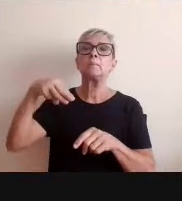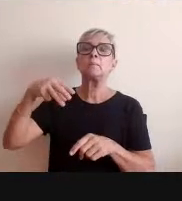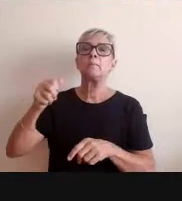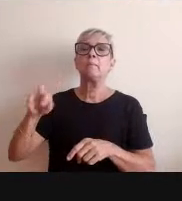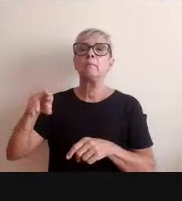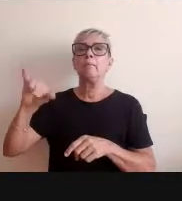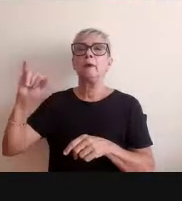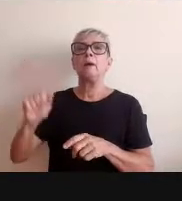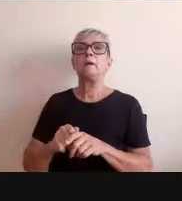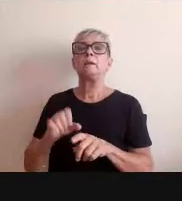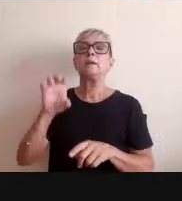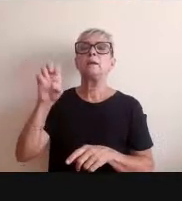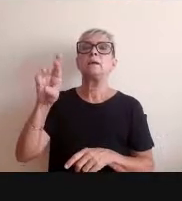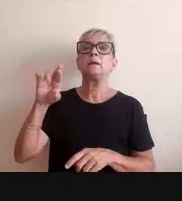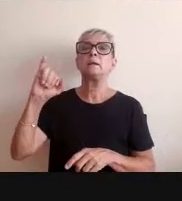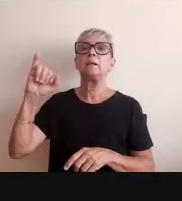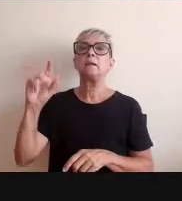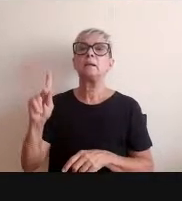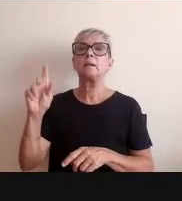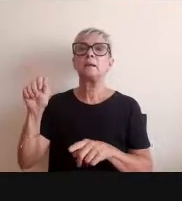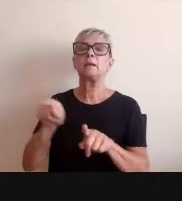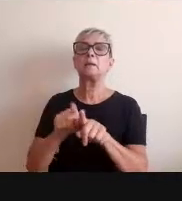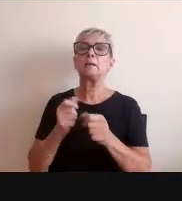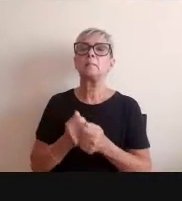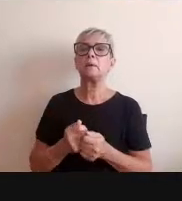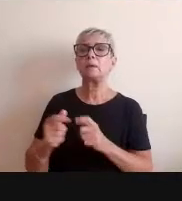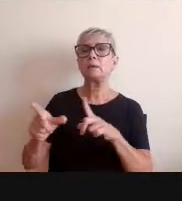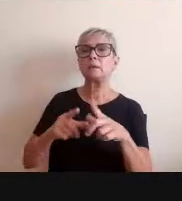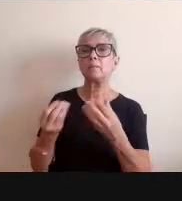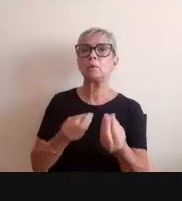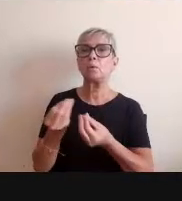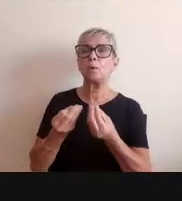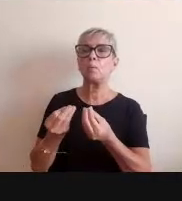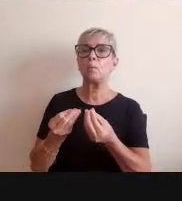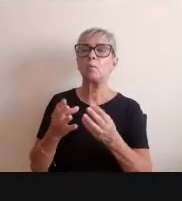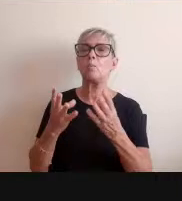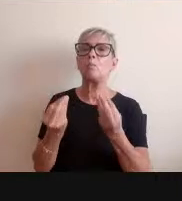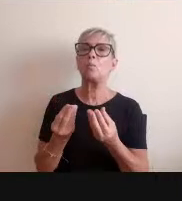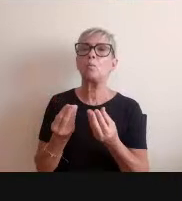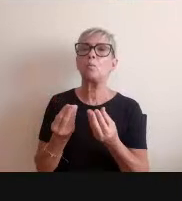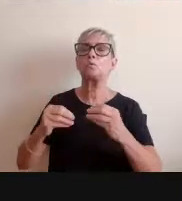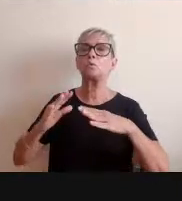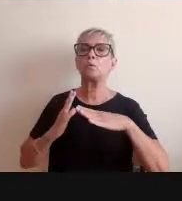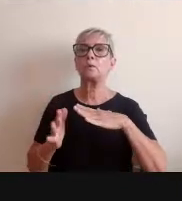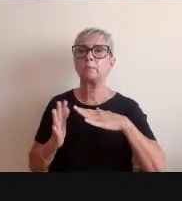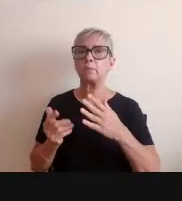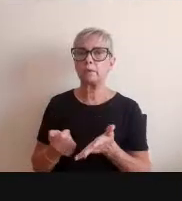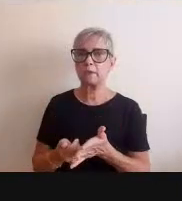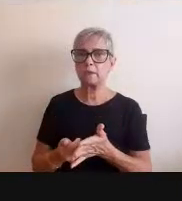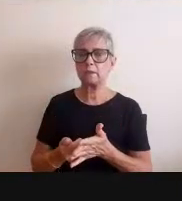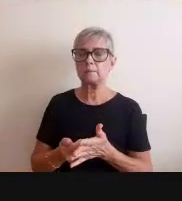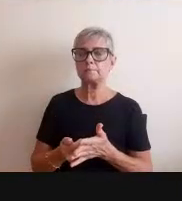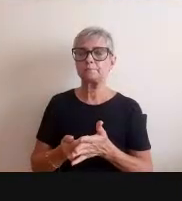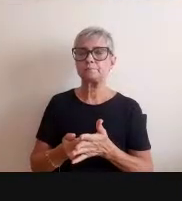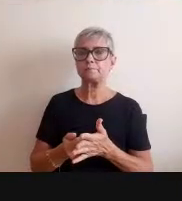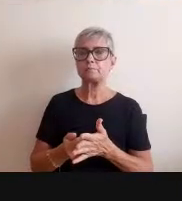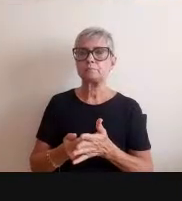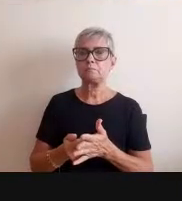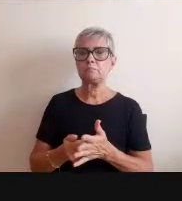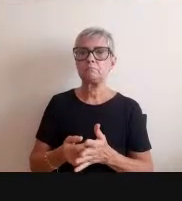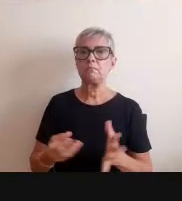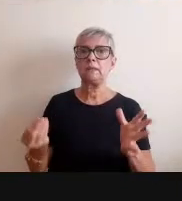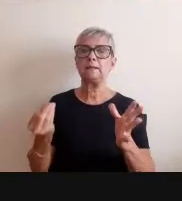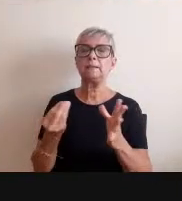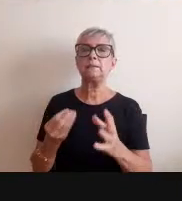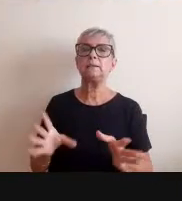Nimes que trabalham uma questão muito contemporânea né principalmente na África do Sul que